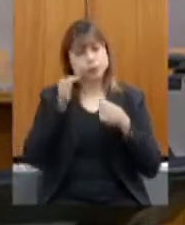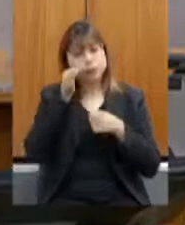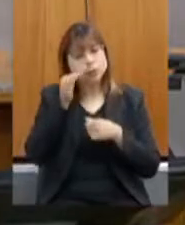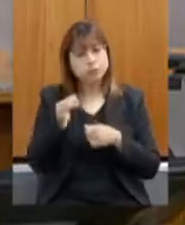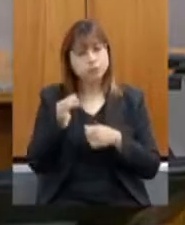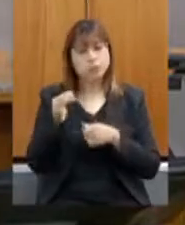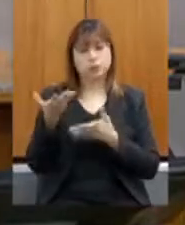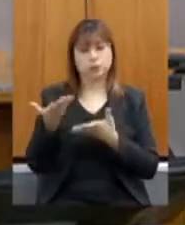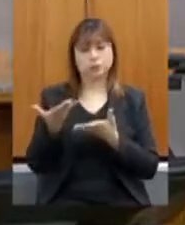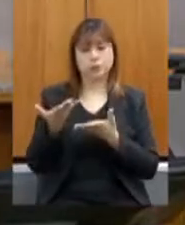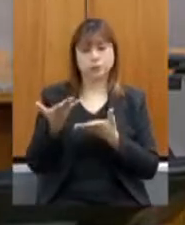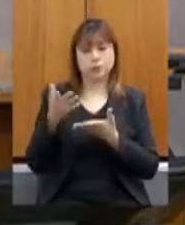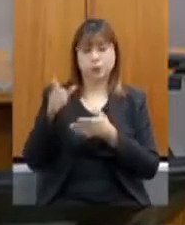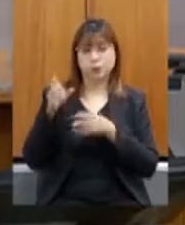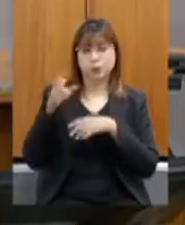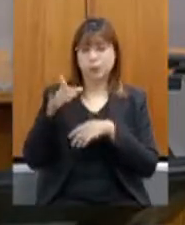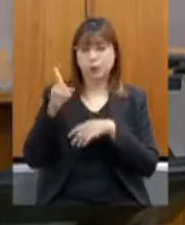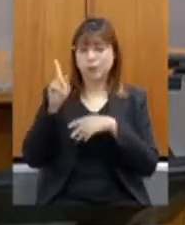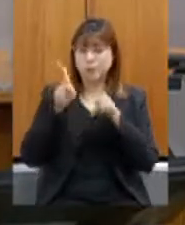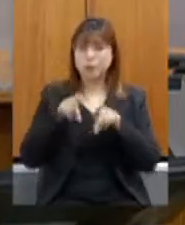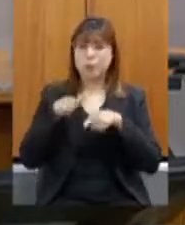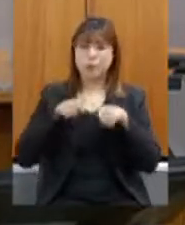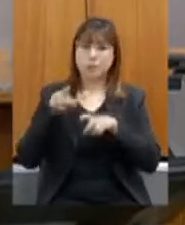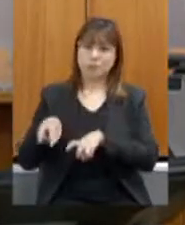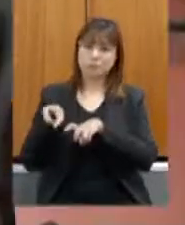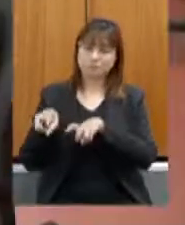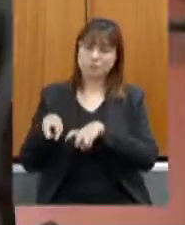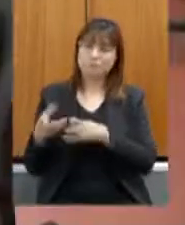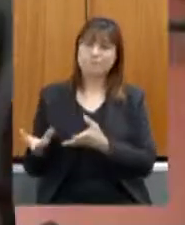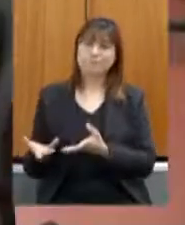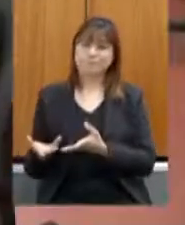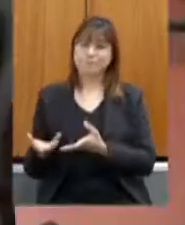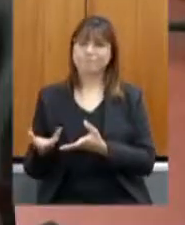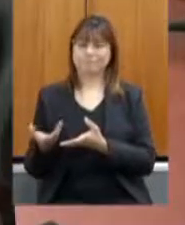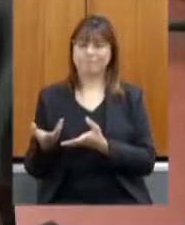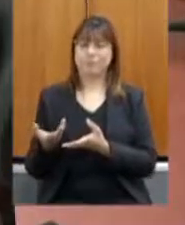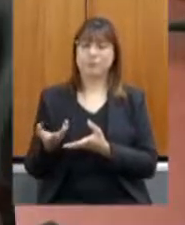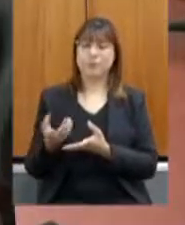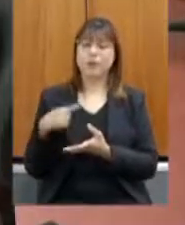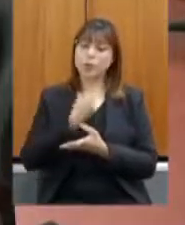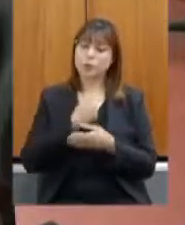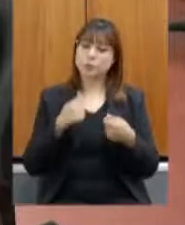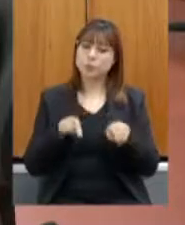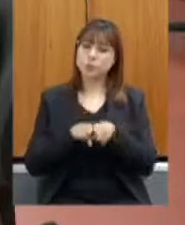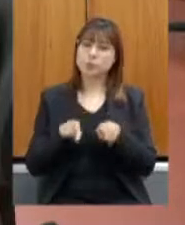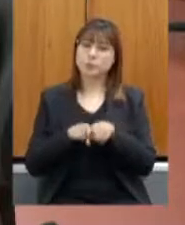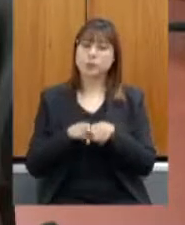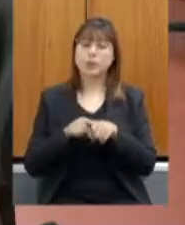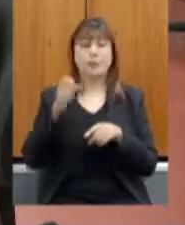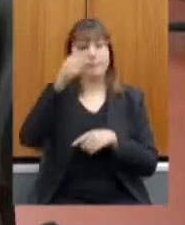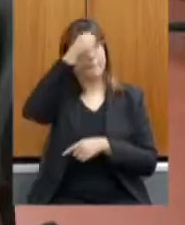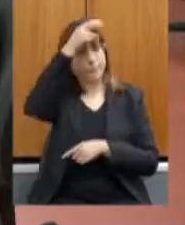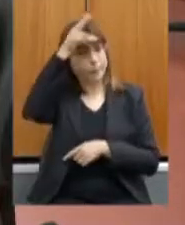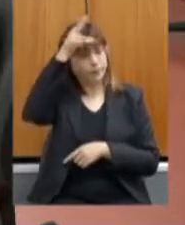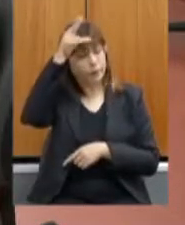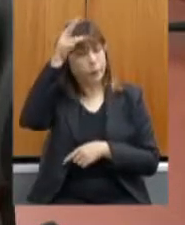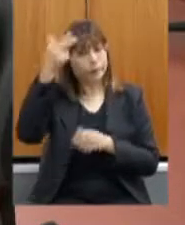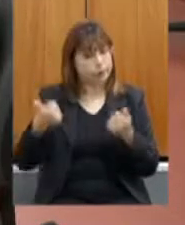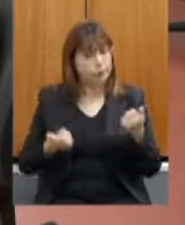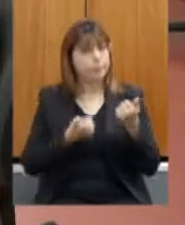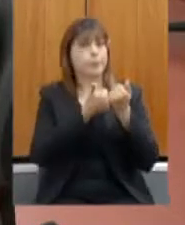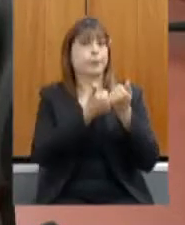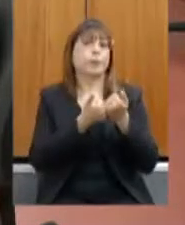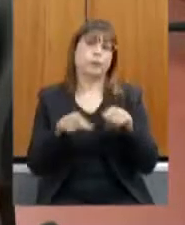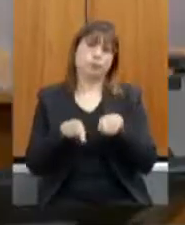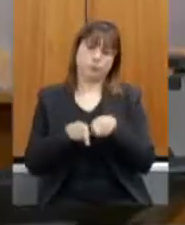produtor que muitas vezes está faltando. E a gente precisa também sempre do apoio dos prefeitos para que realmente a gente faça